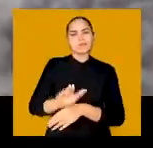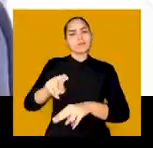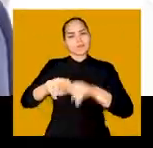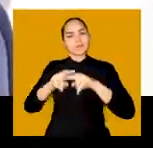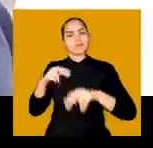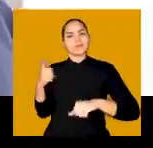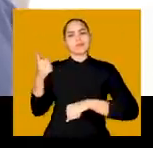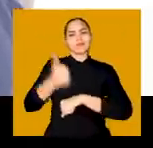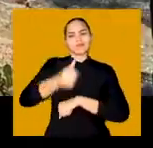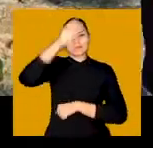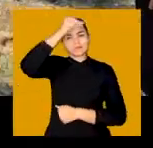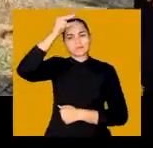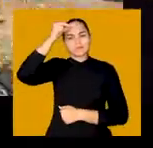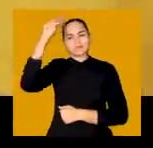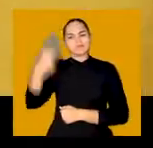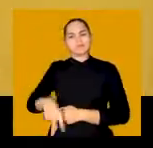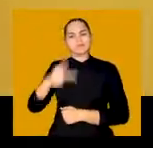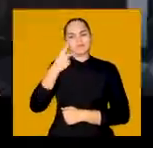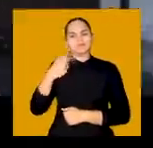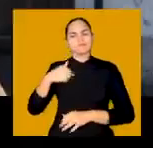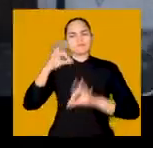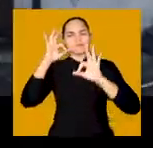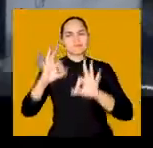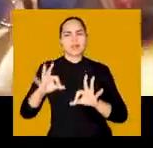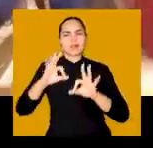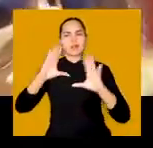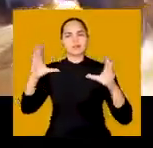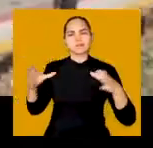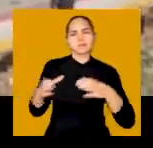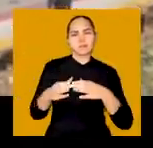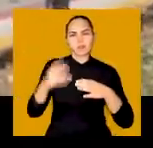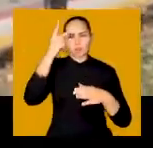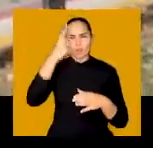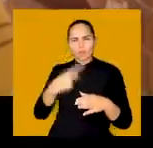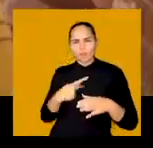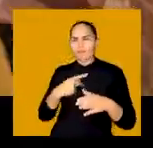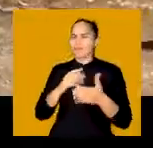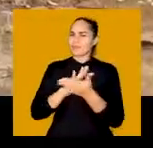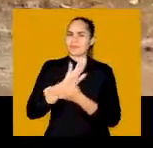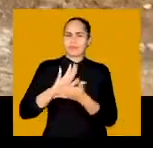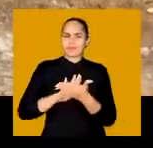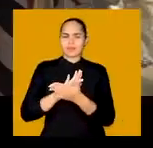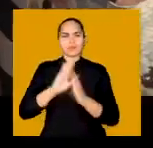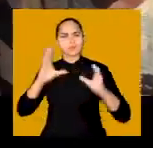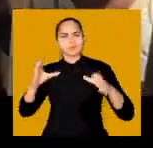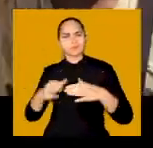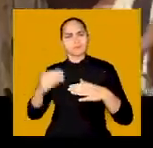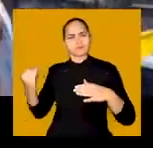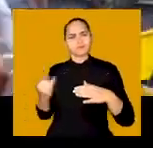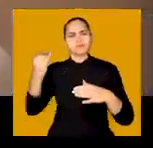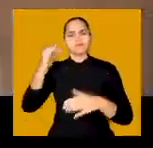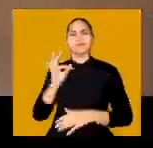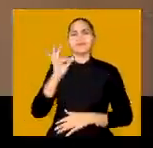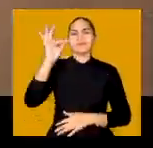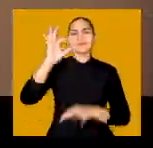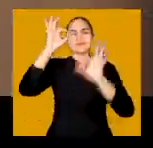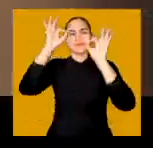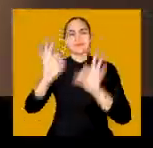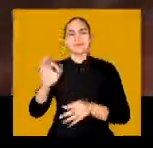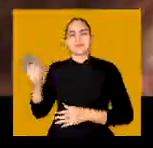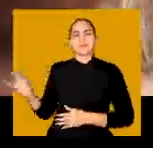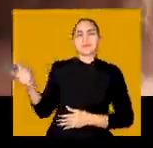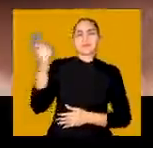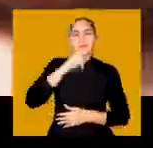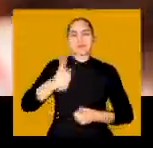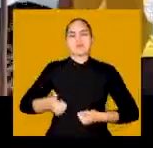isso, quero ser prefeito de Fortaleza, para unir e não para dividir. Para que a gente tenha certeza de que só